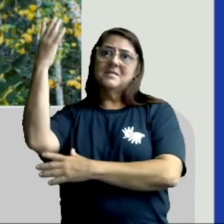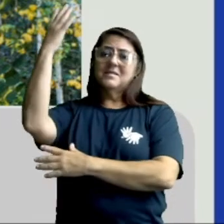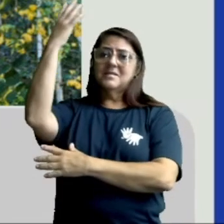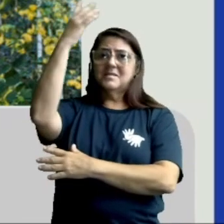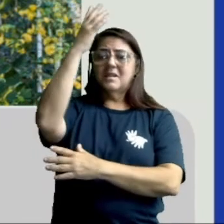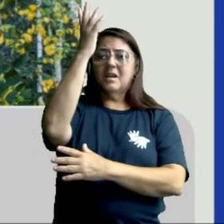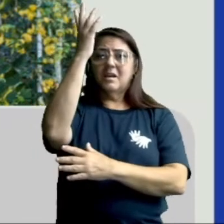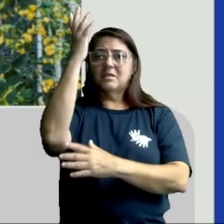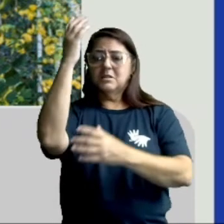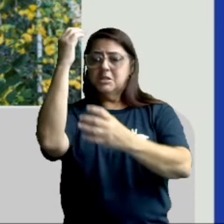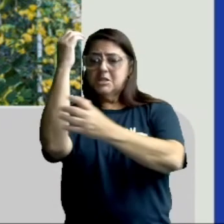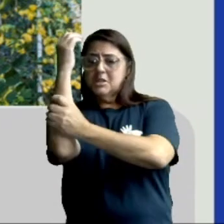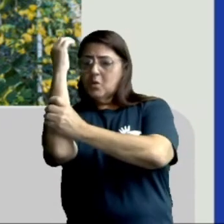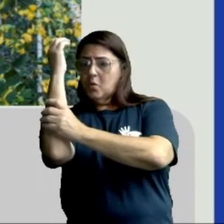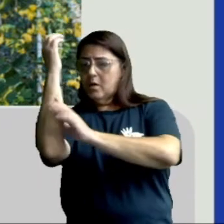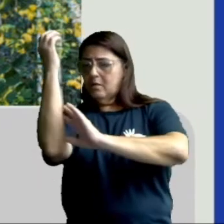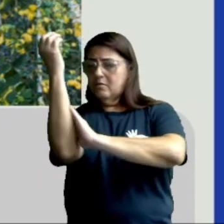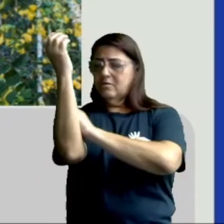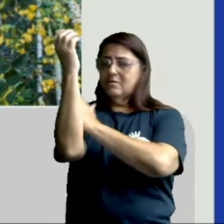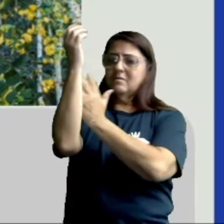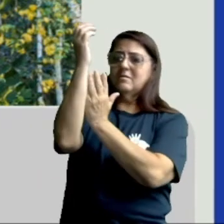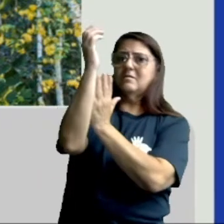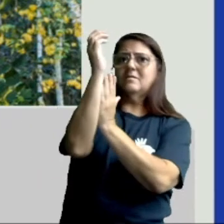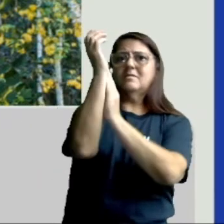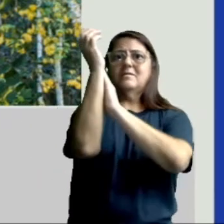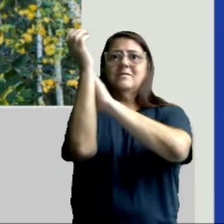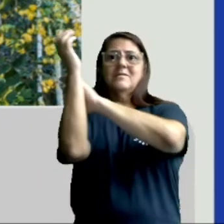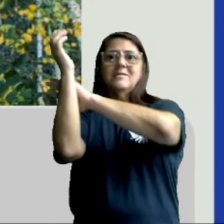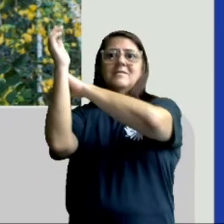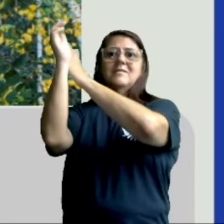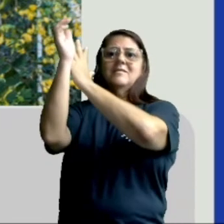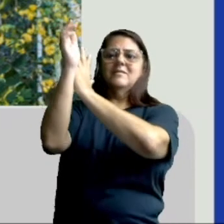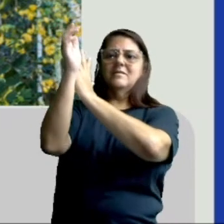pendurando em outras árvores. E ali ficam.